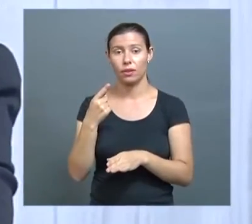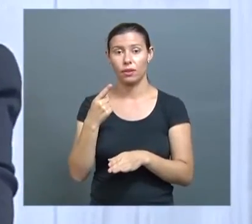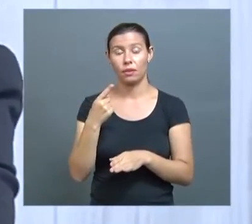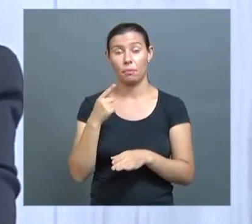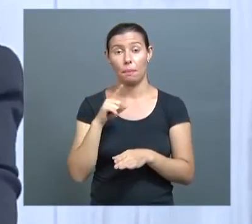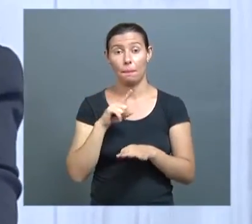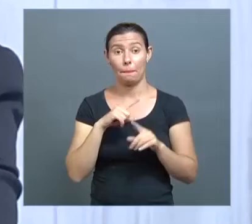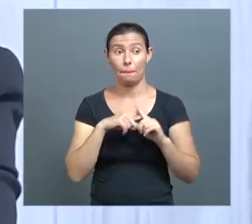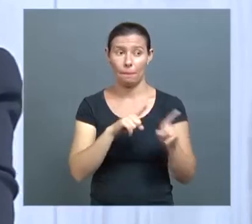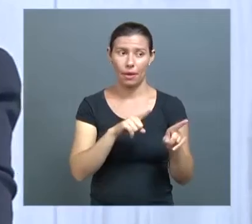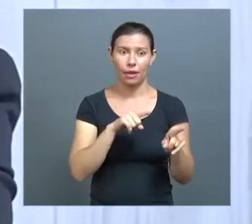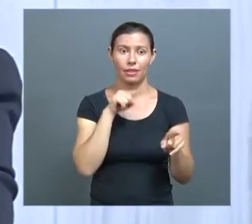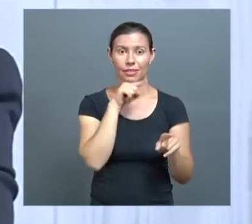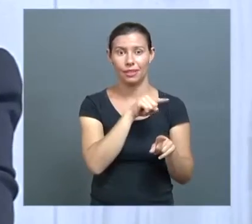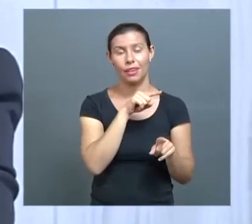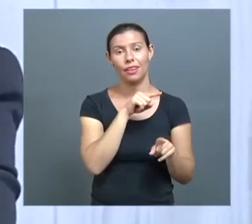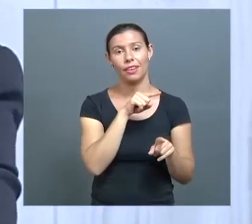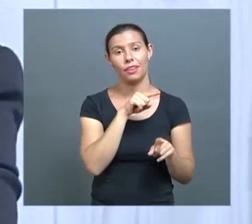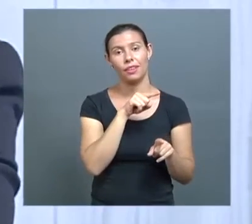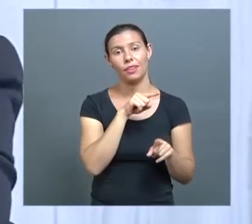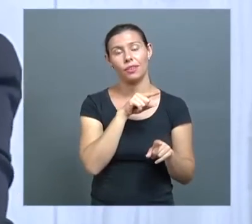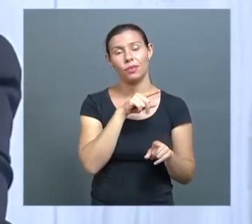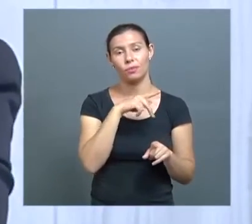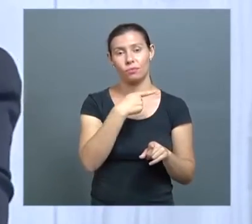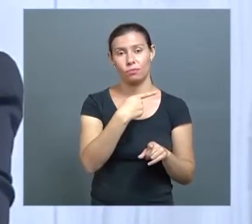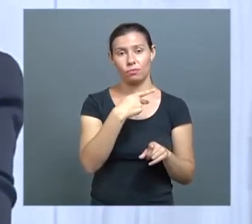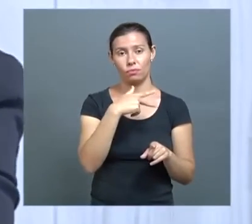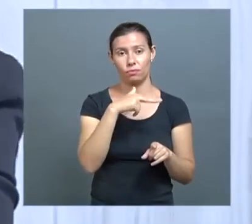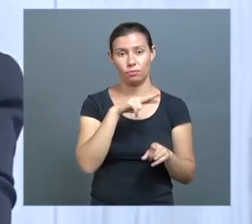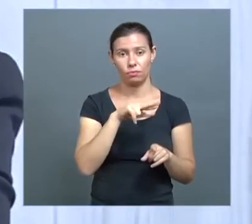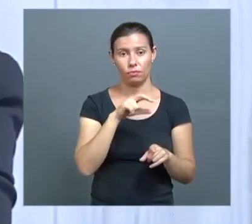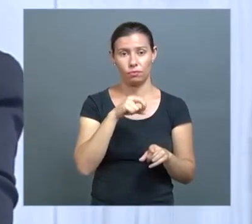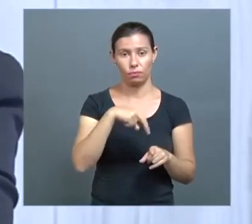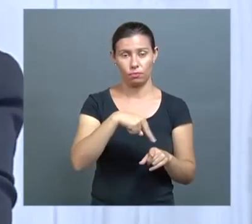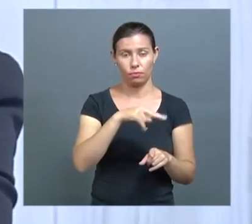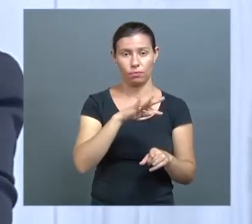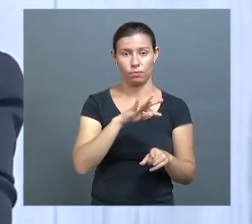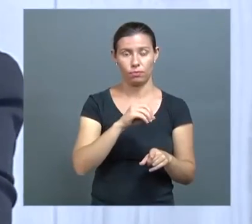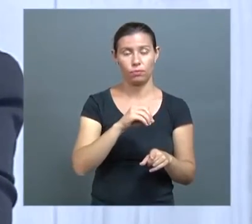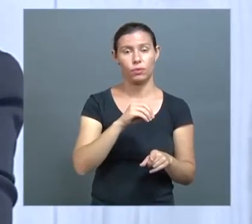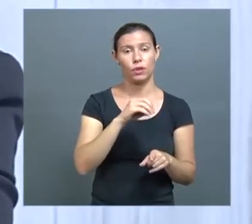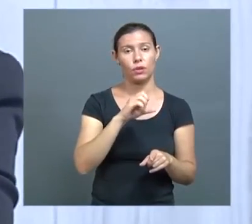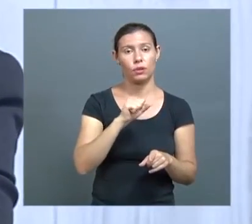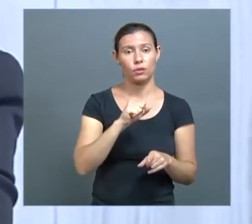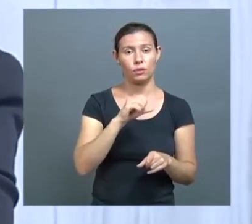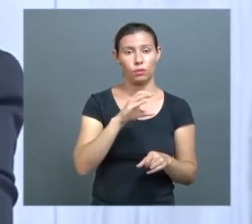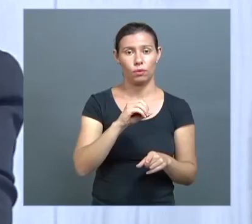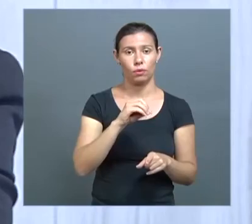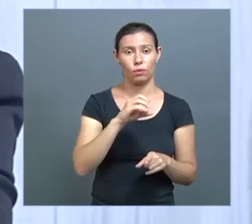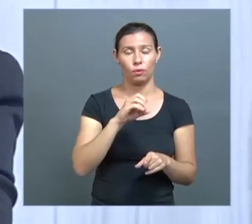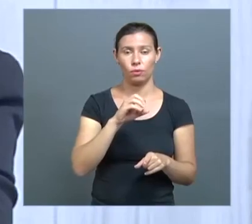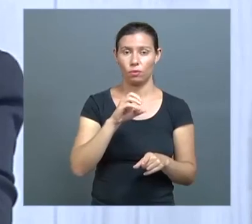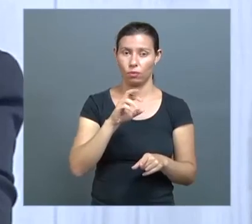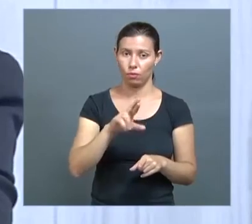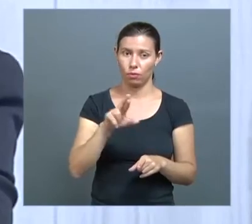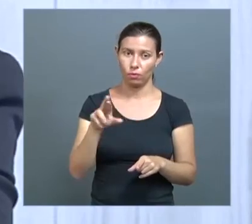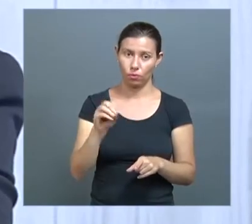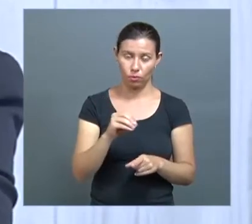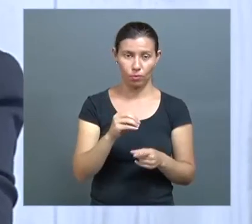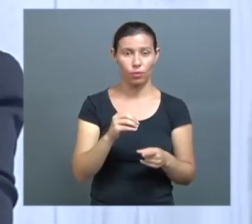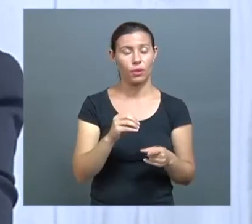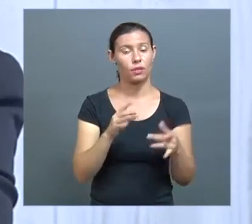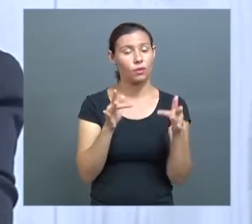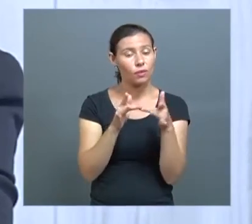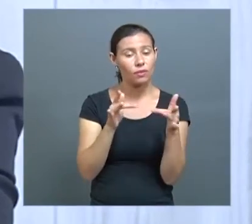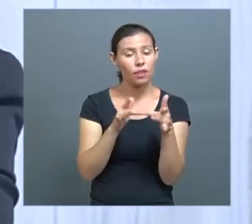rotineiramente no nosso pronto-socorro. Então, esse contato com essas urgências e emergências, de fato, nós vamos ter um impacto